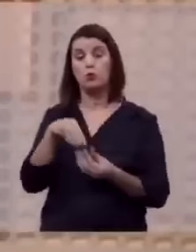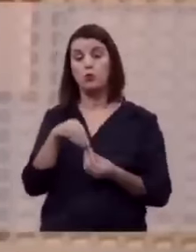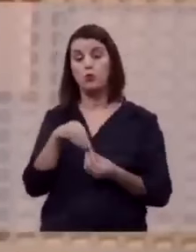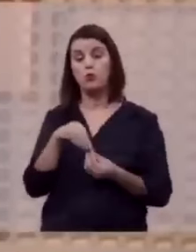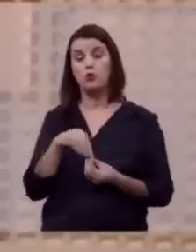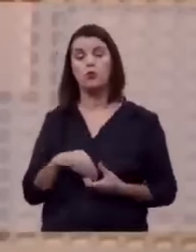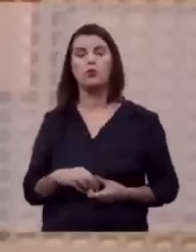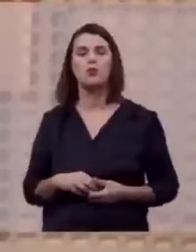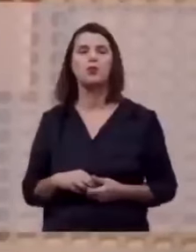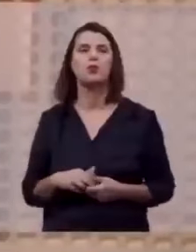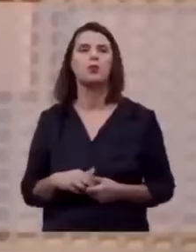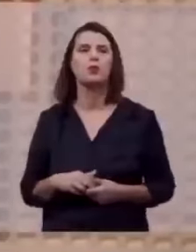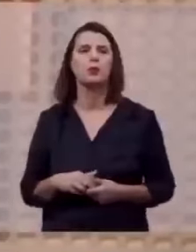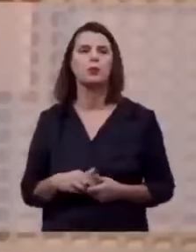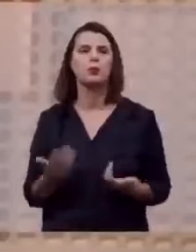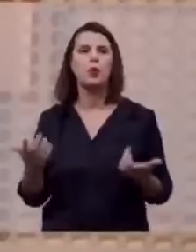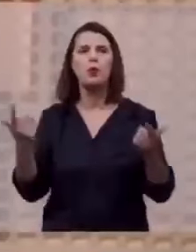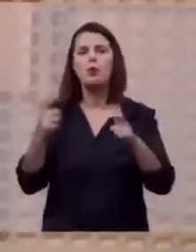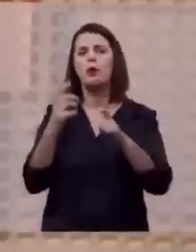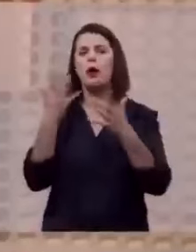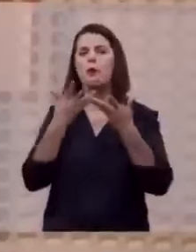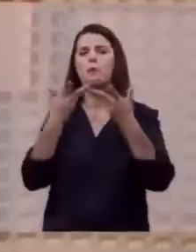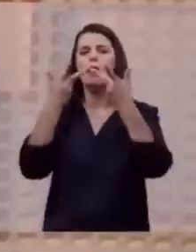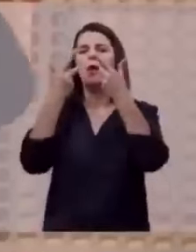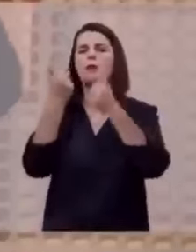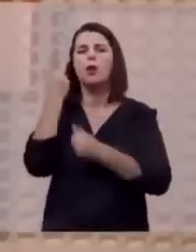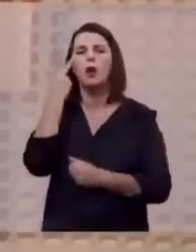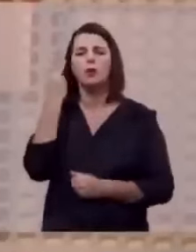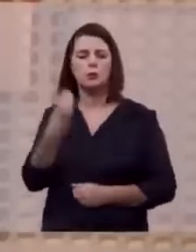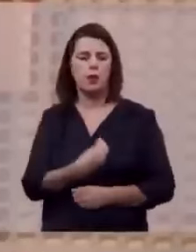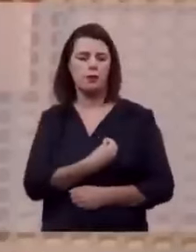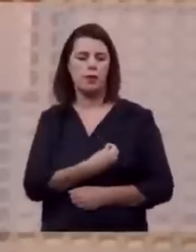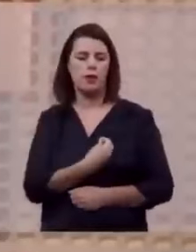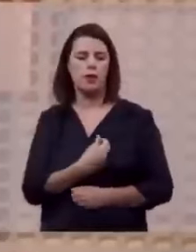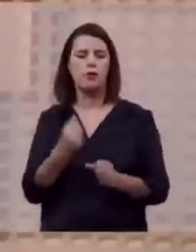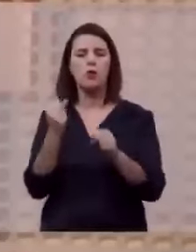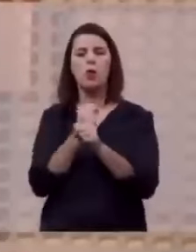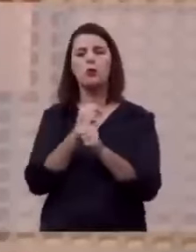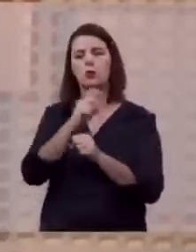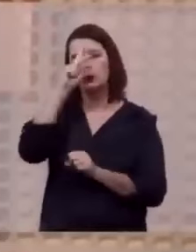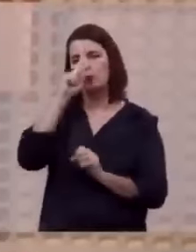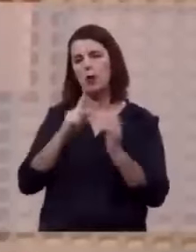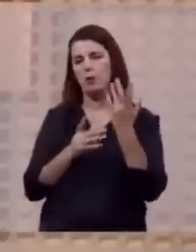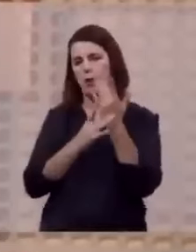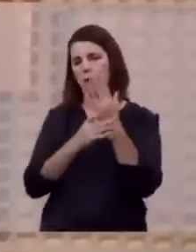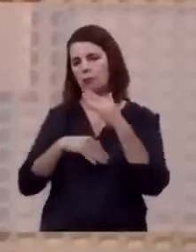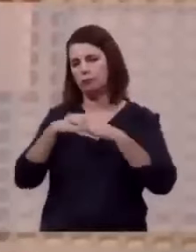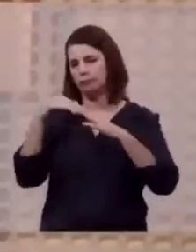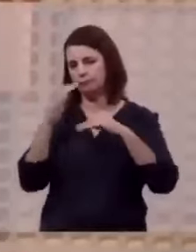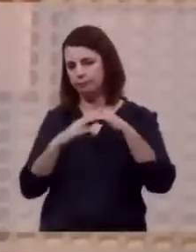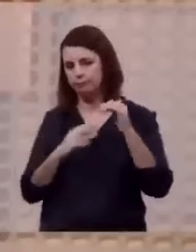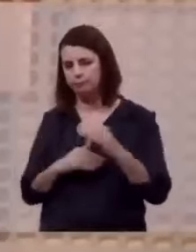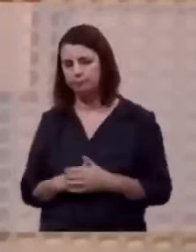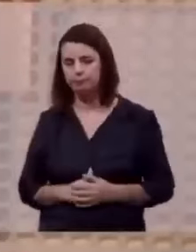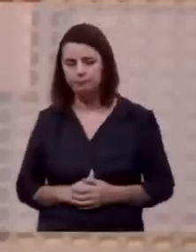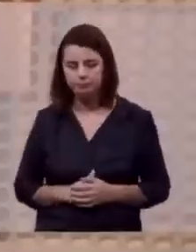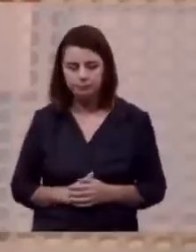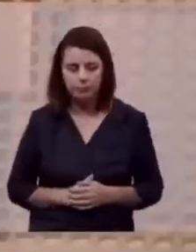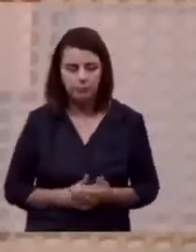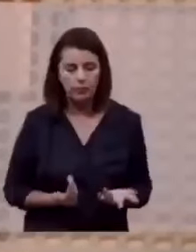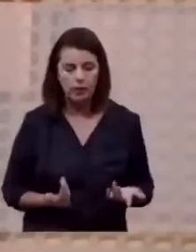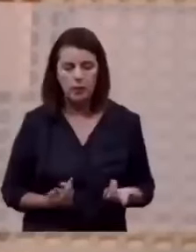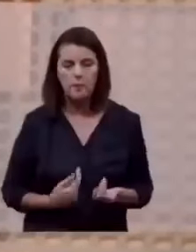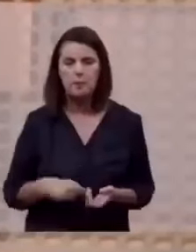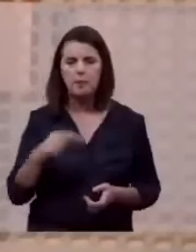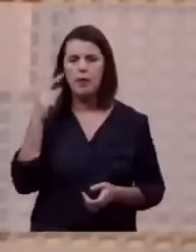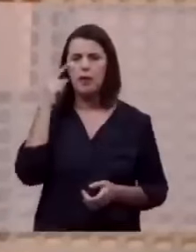num paraíso construído pelas nossas próprias mãos. Foi